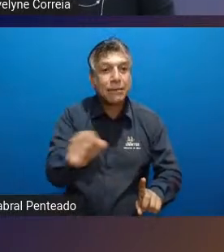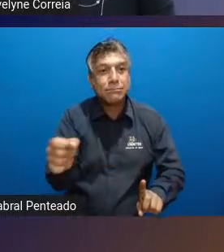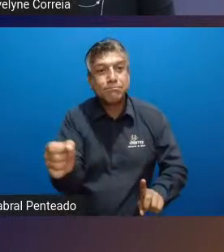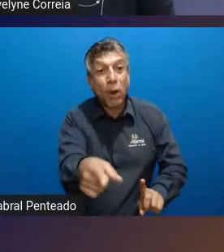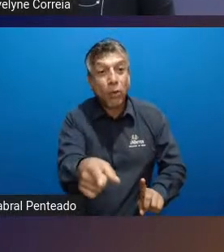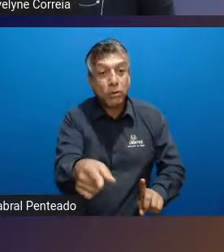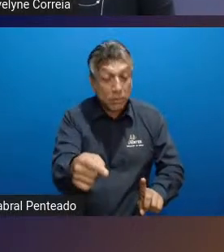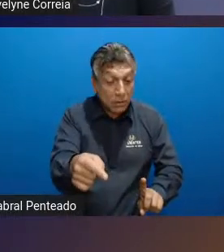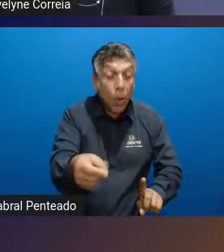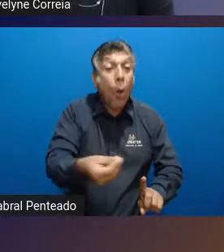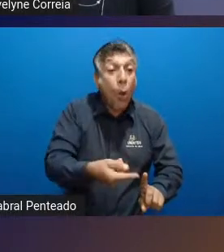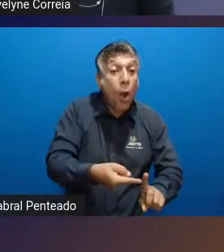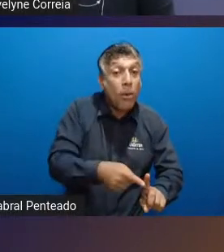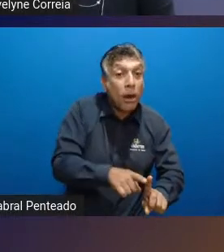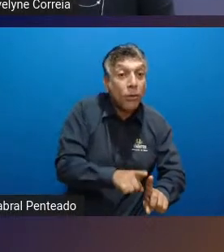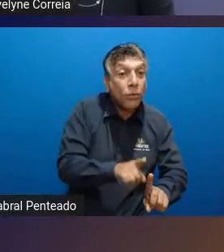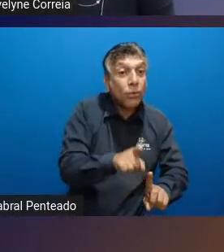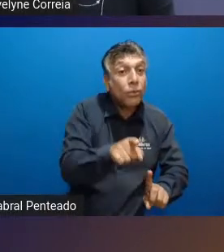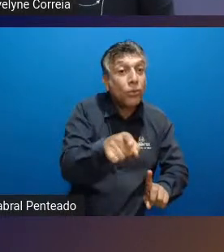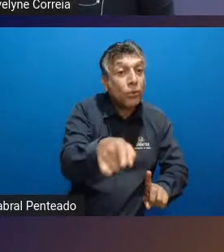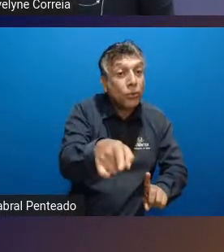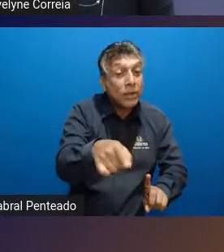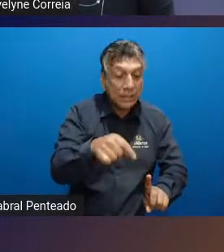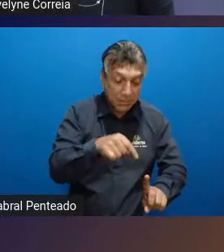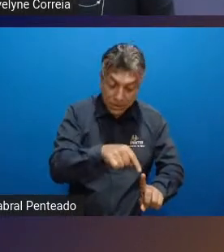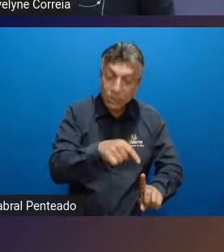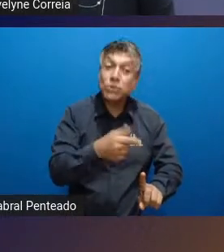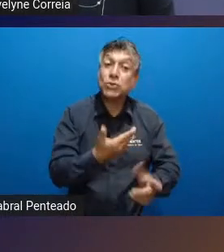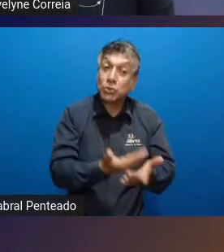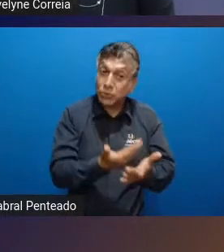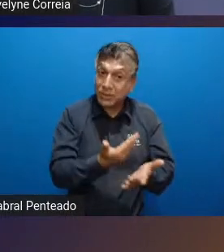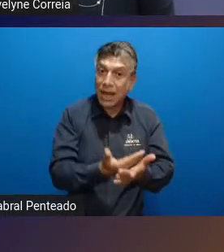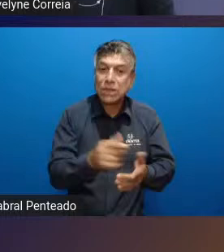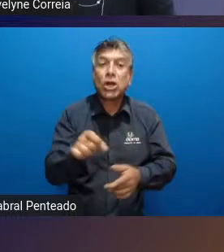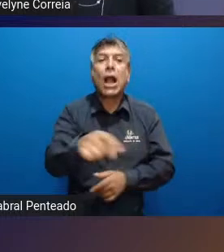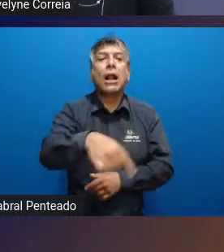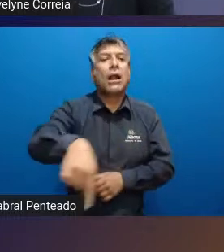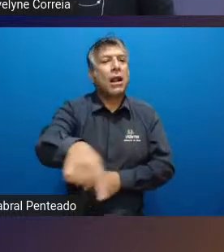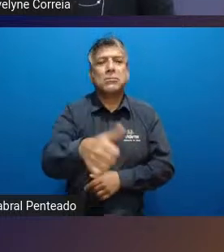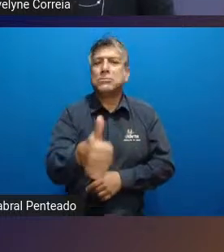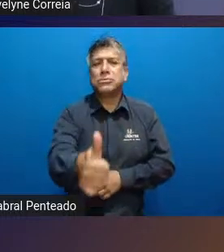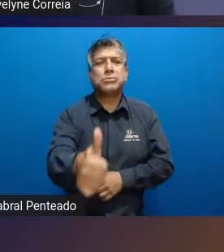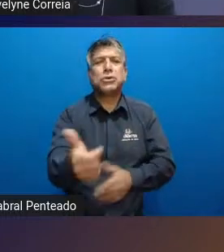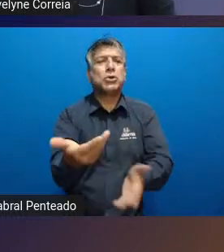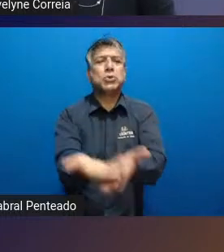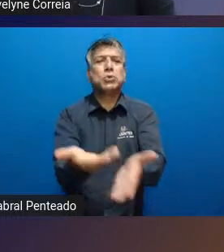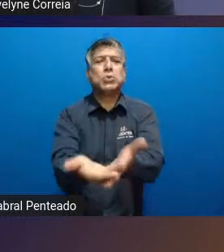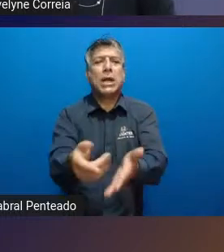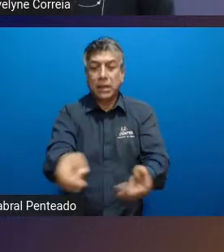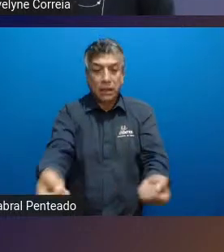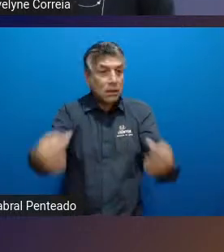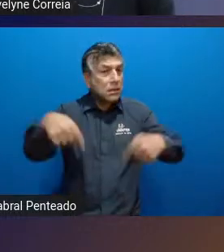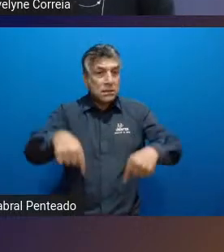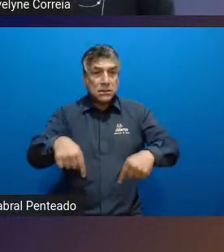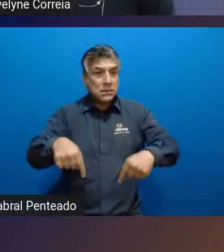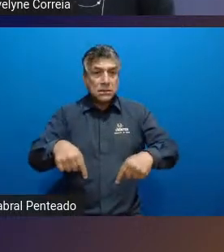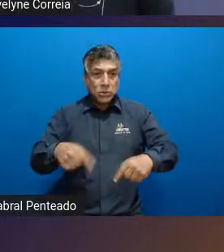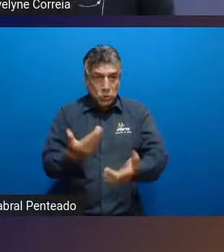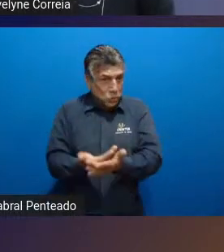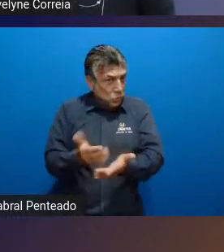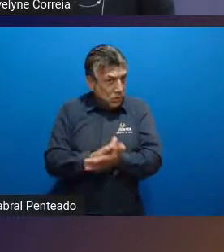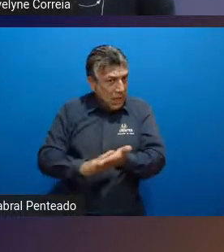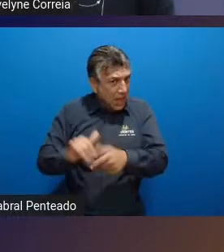sim que estudar outras posições e não só do meio do campo para o ataque né então eu vejo que essa